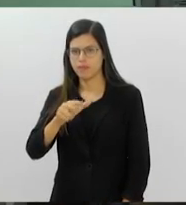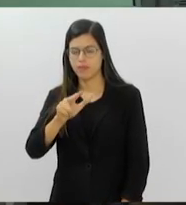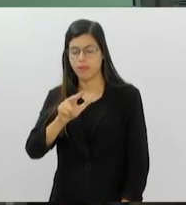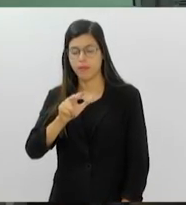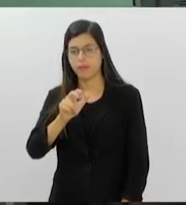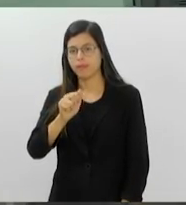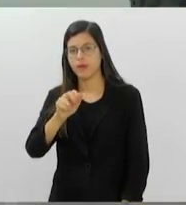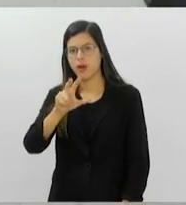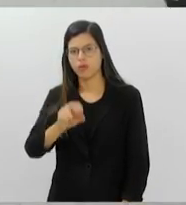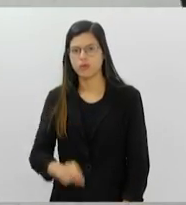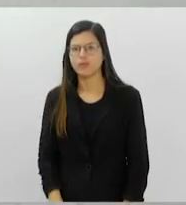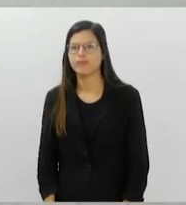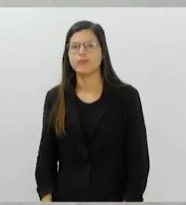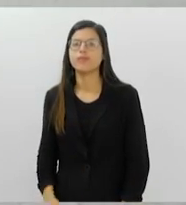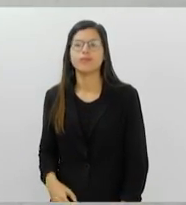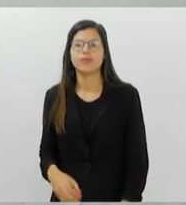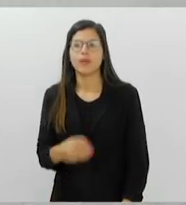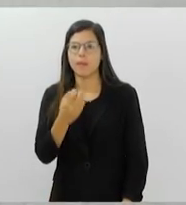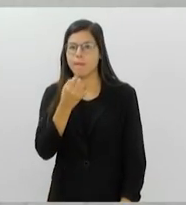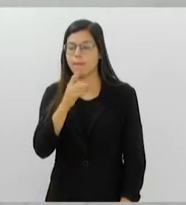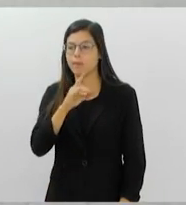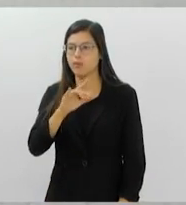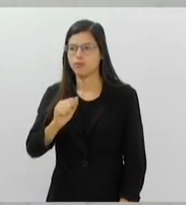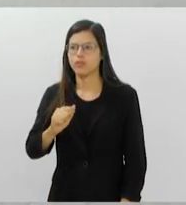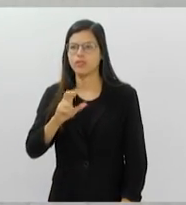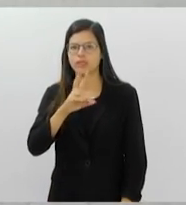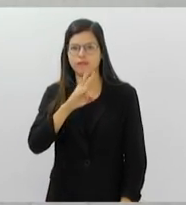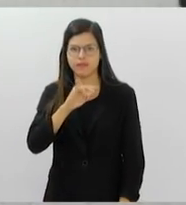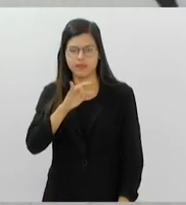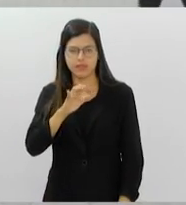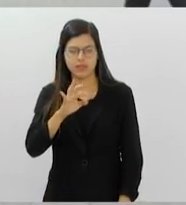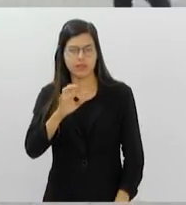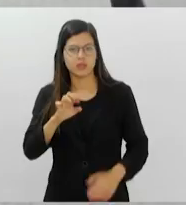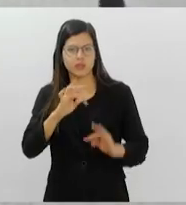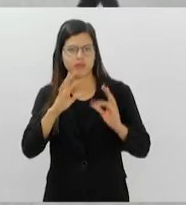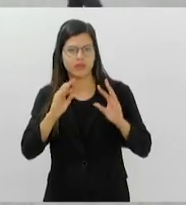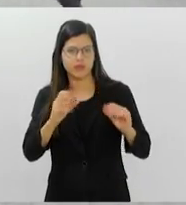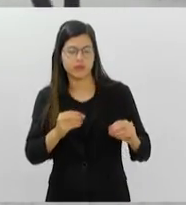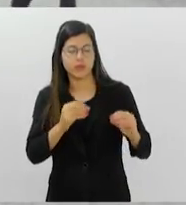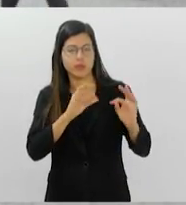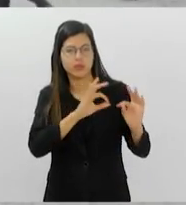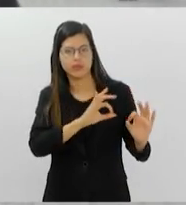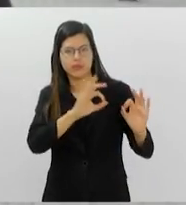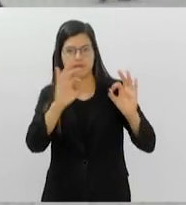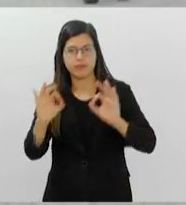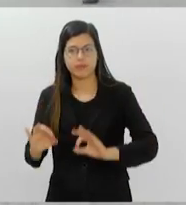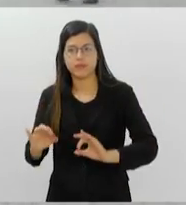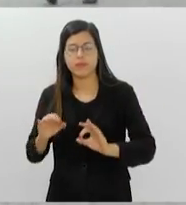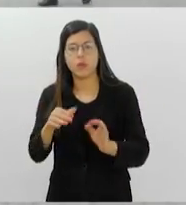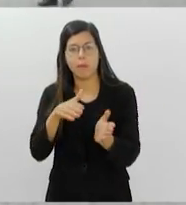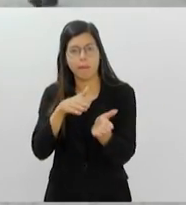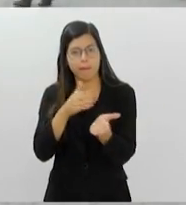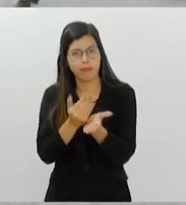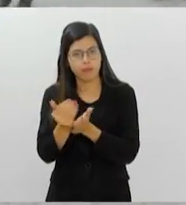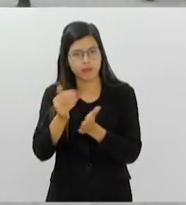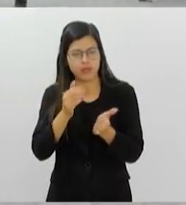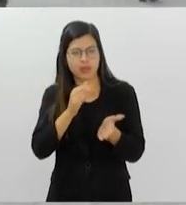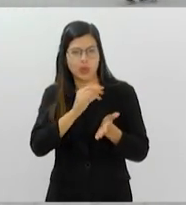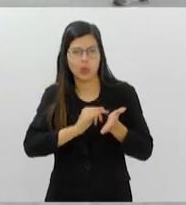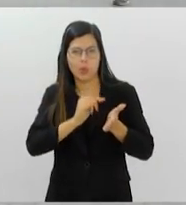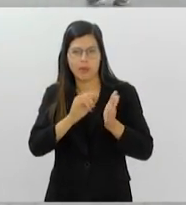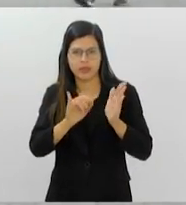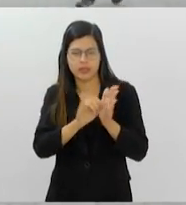Olá, bom dia, Vicente. Bom dia a todos que acompanham a TV Alerja. A carteira de identidade nacional começou a ser emitida no início de julho, de forma